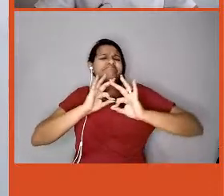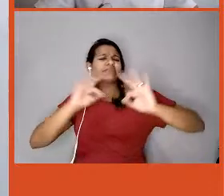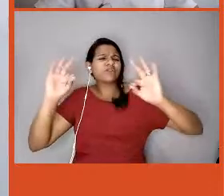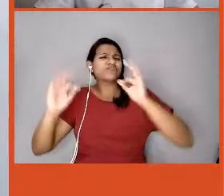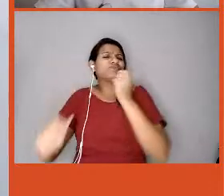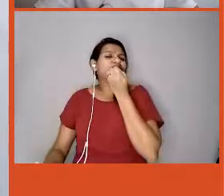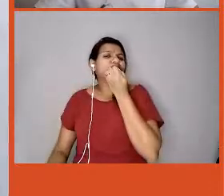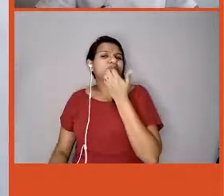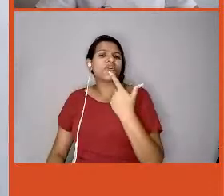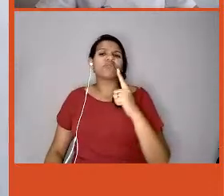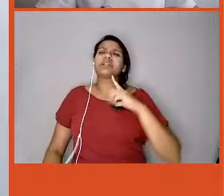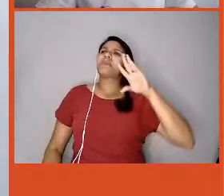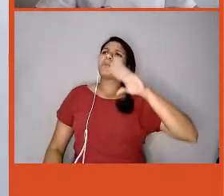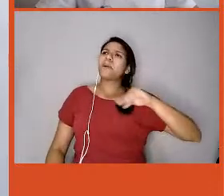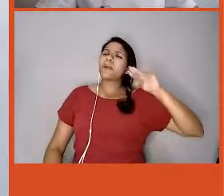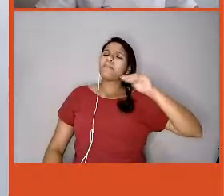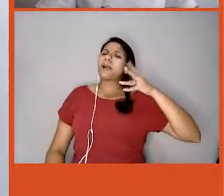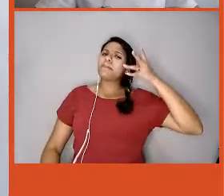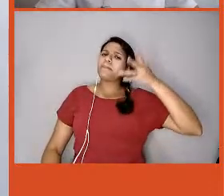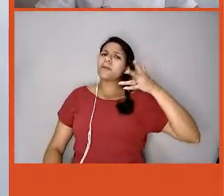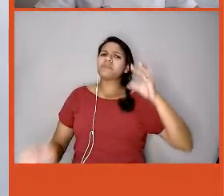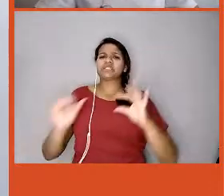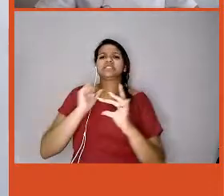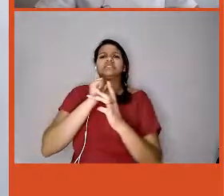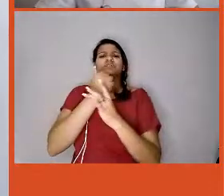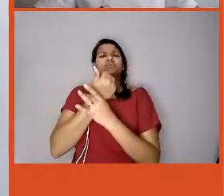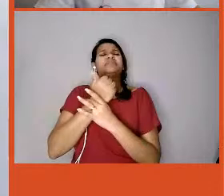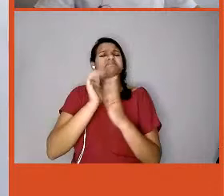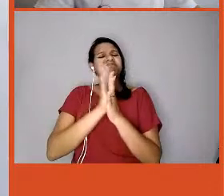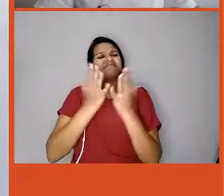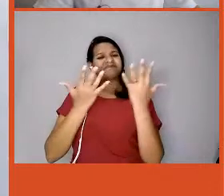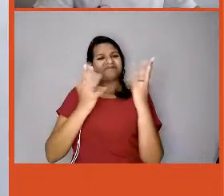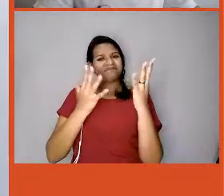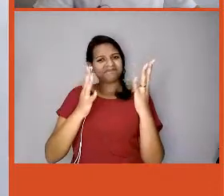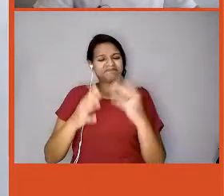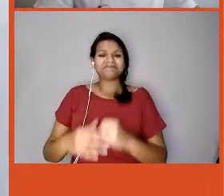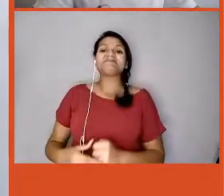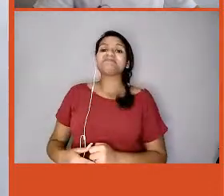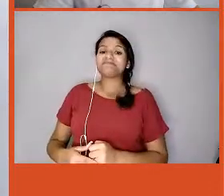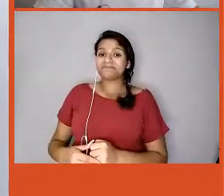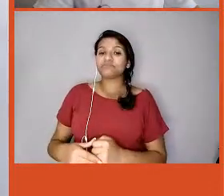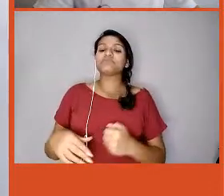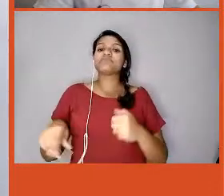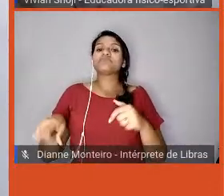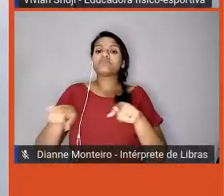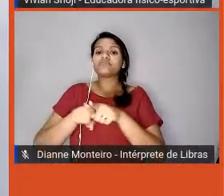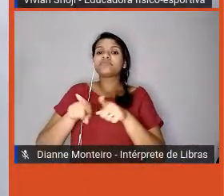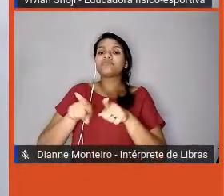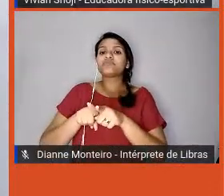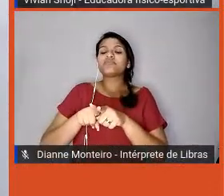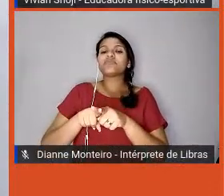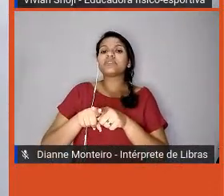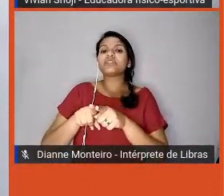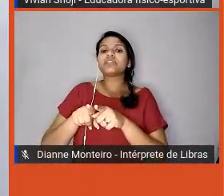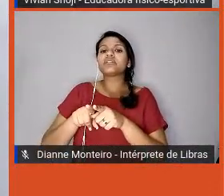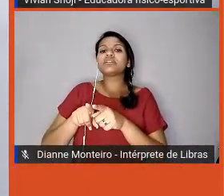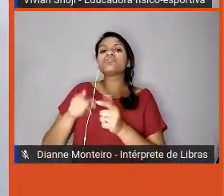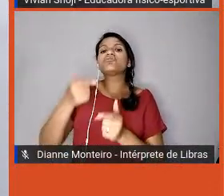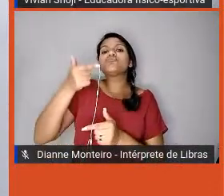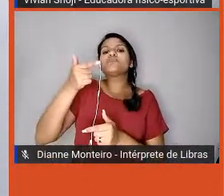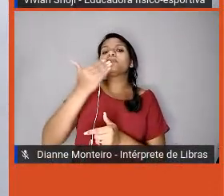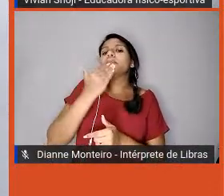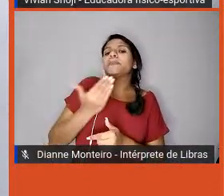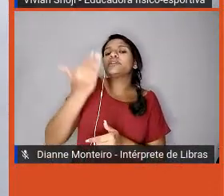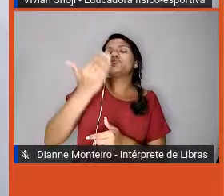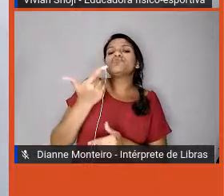está de parabéns. Ah, ele pediu para você mostrar as referências novamente, e ele